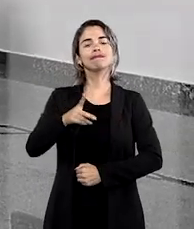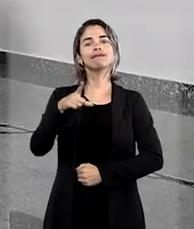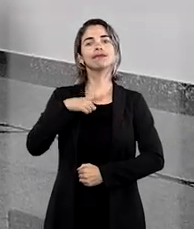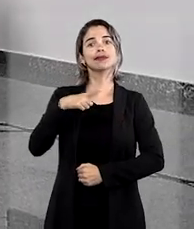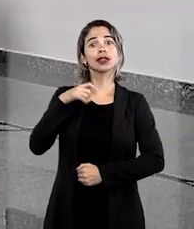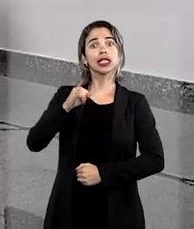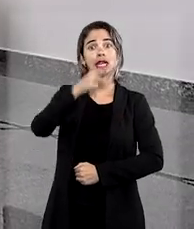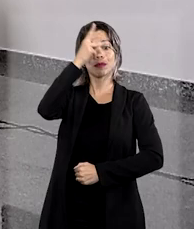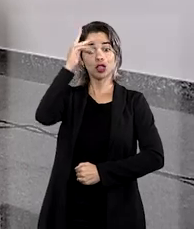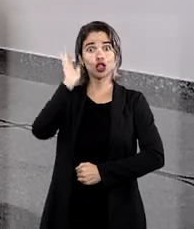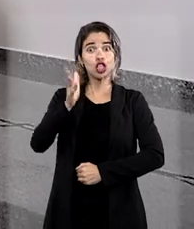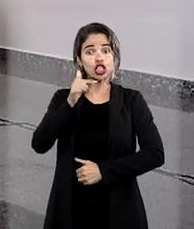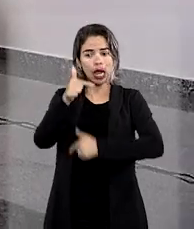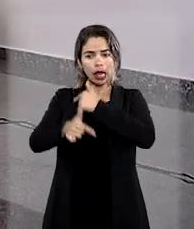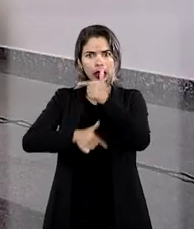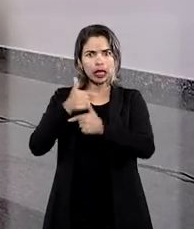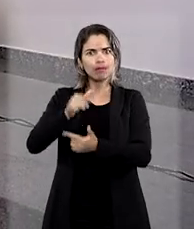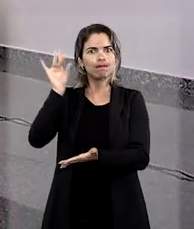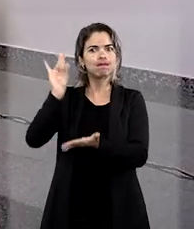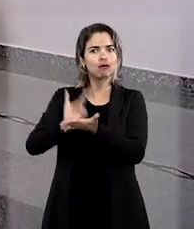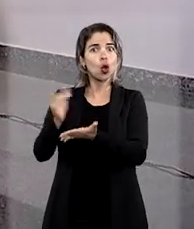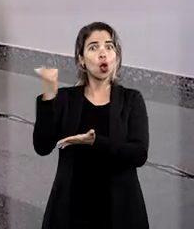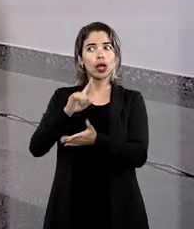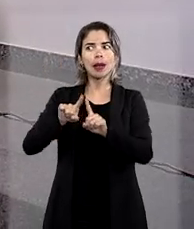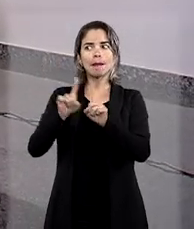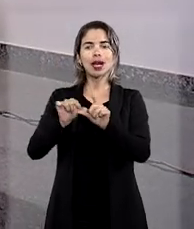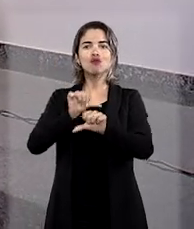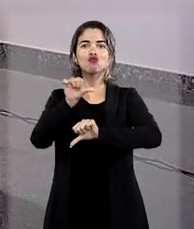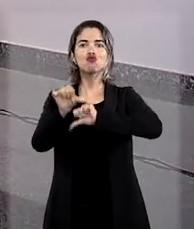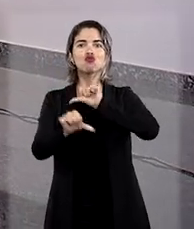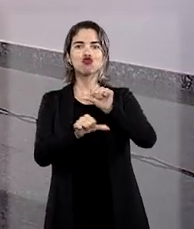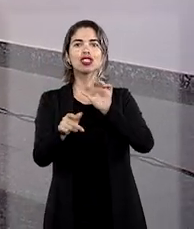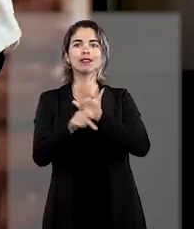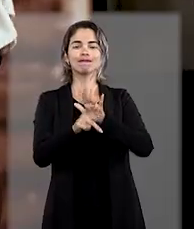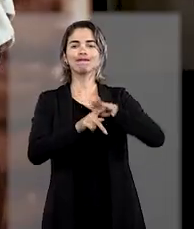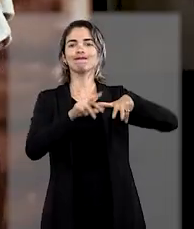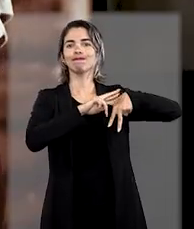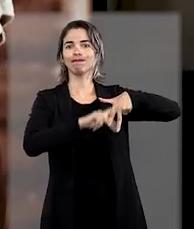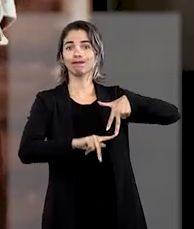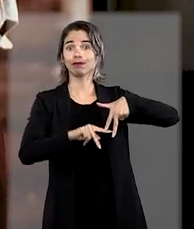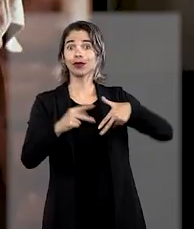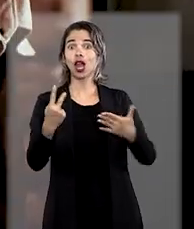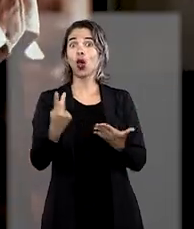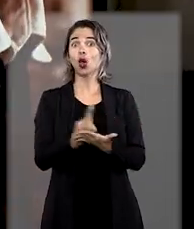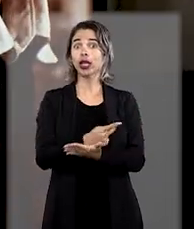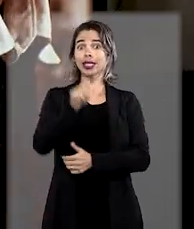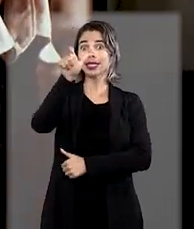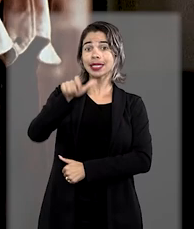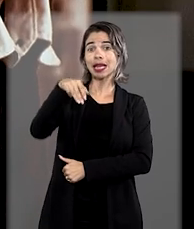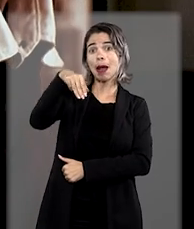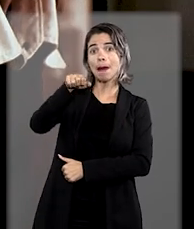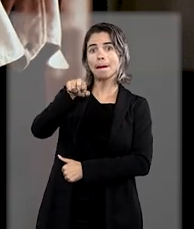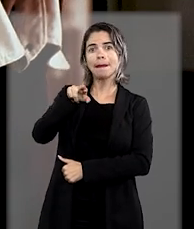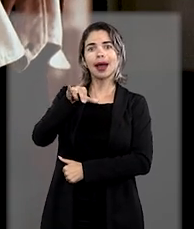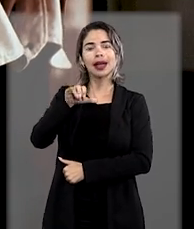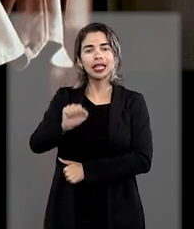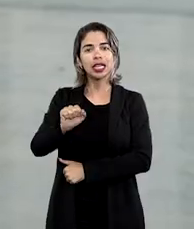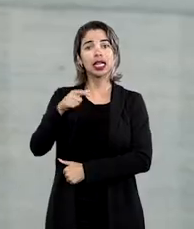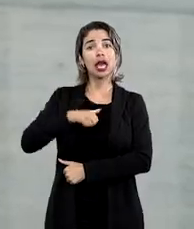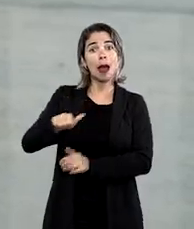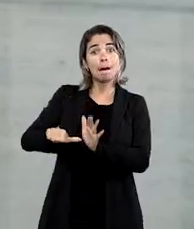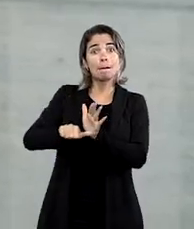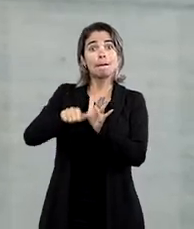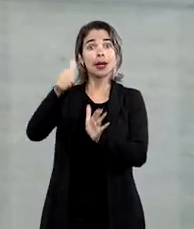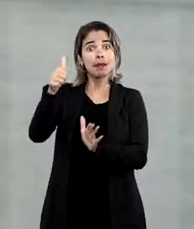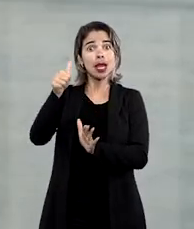quando a pessoa já está empregada e faz a transição de gênero. E isso aconteceu com a Maria Luísa, a primeira transexual